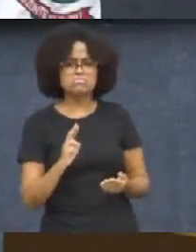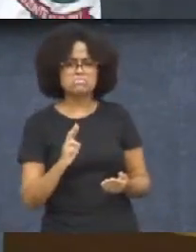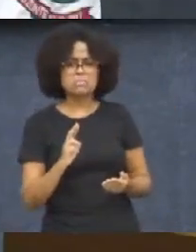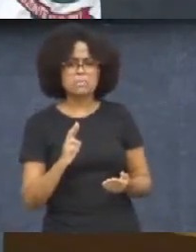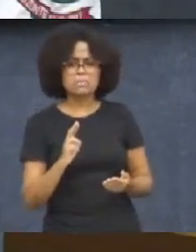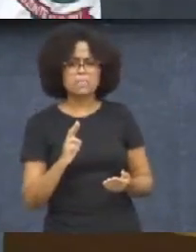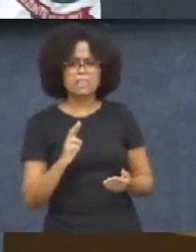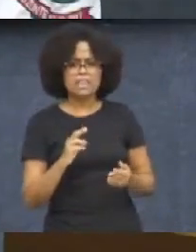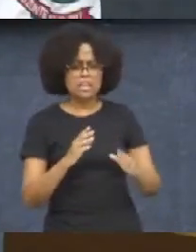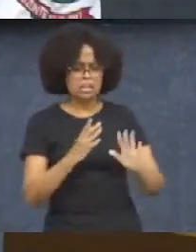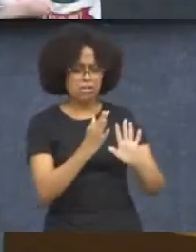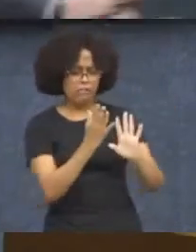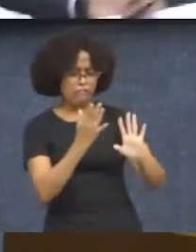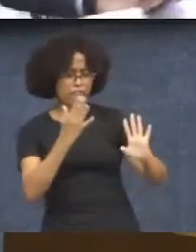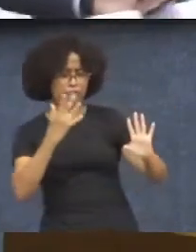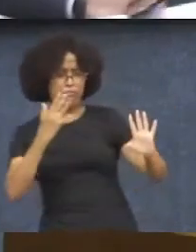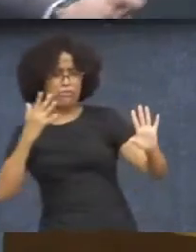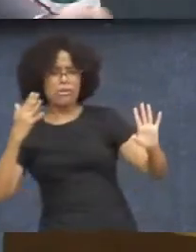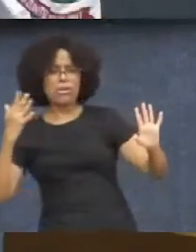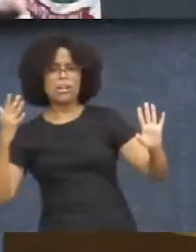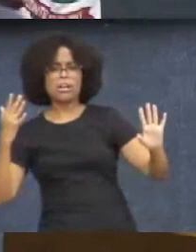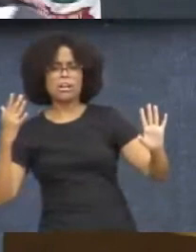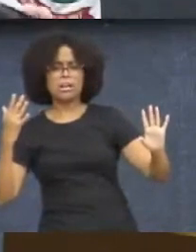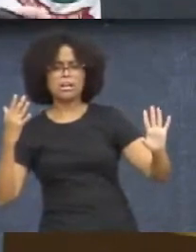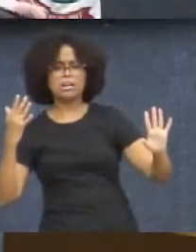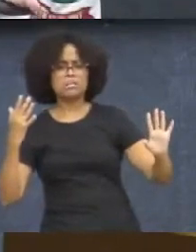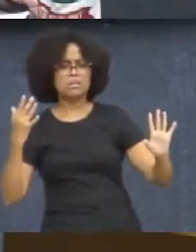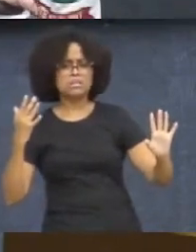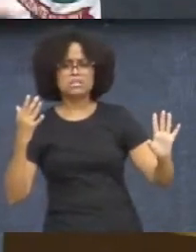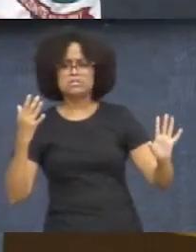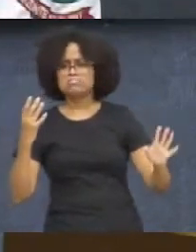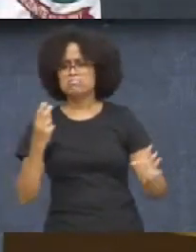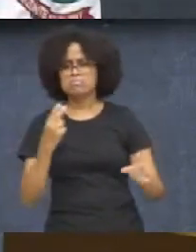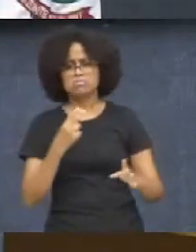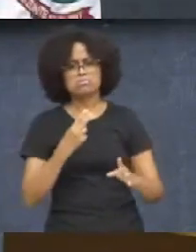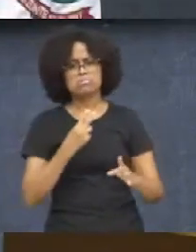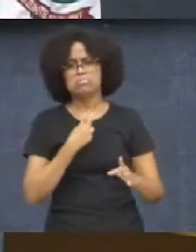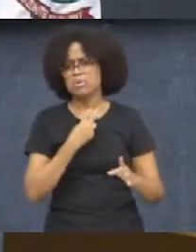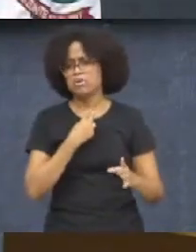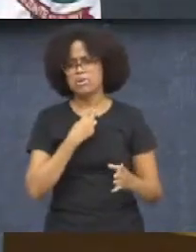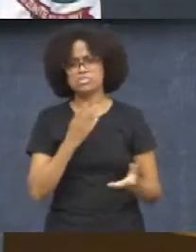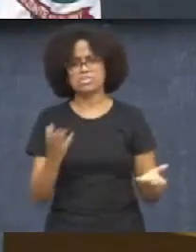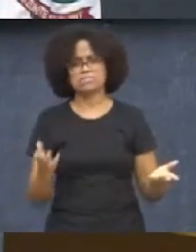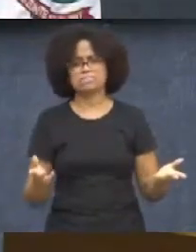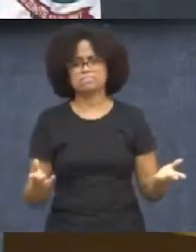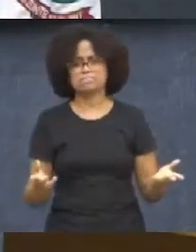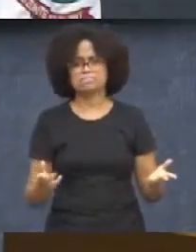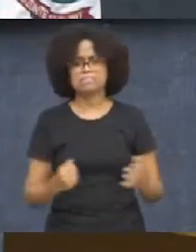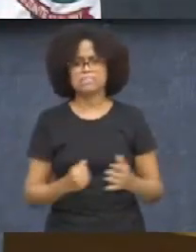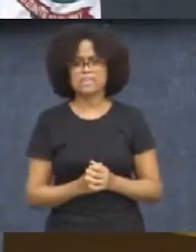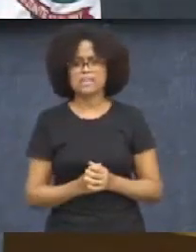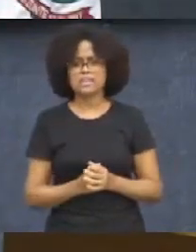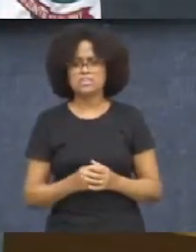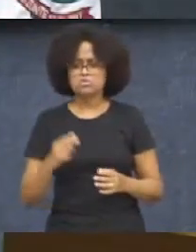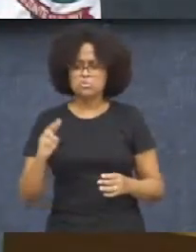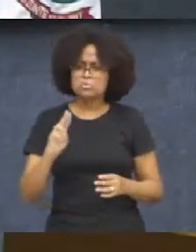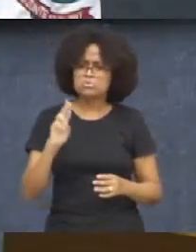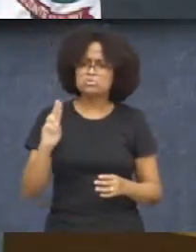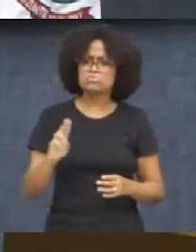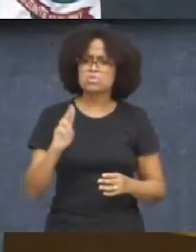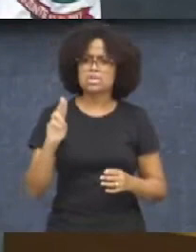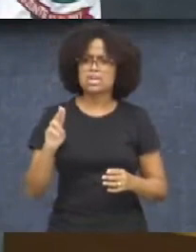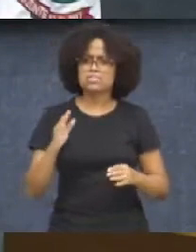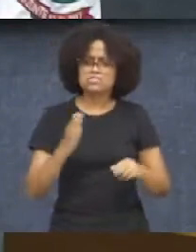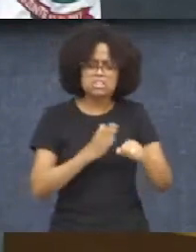motorista tem que ficar dando troco? Todo mundo sabe que isso não faz o menor sentido. Então, se todos os usuários já entrarem no